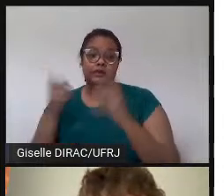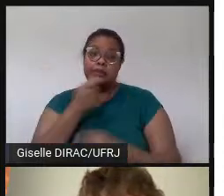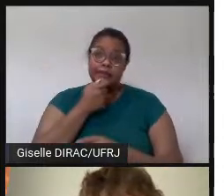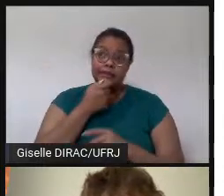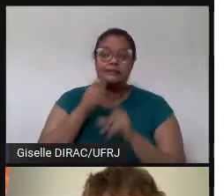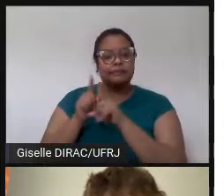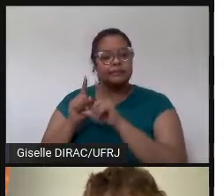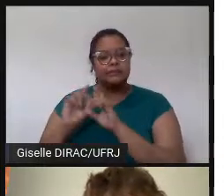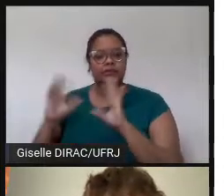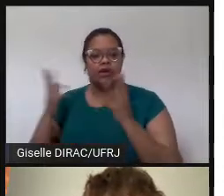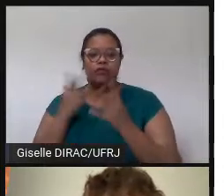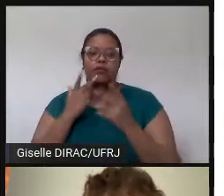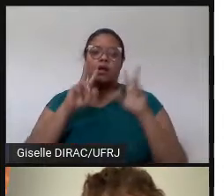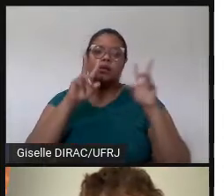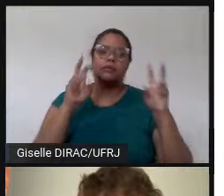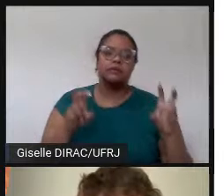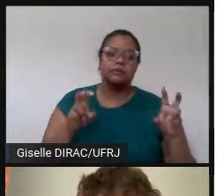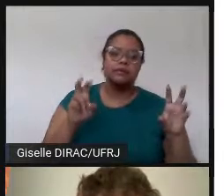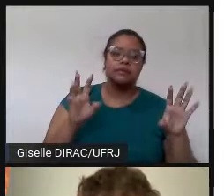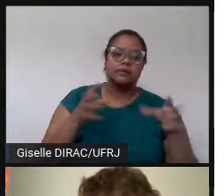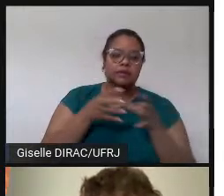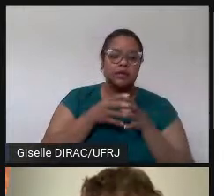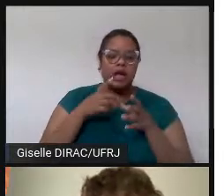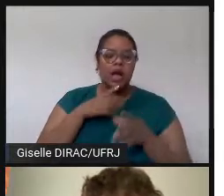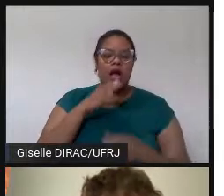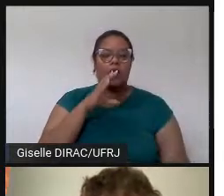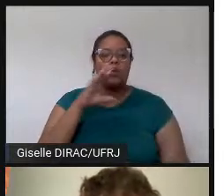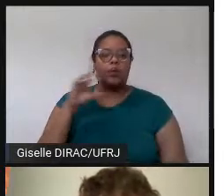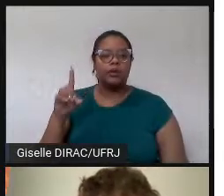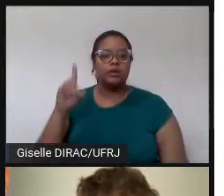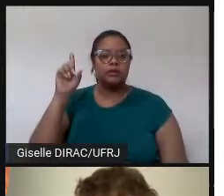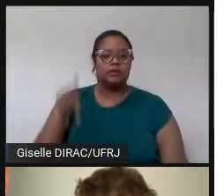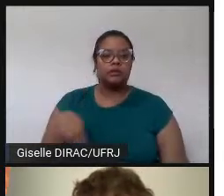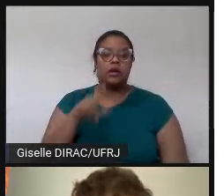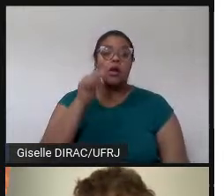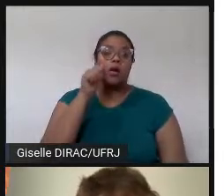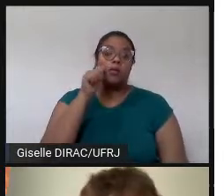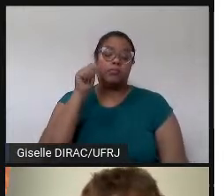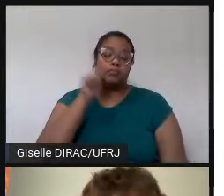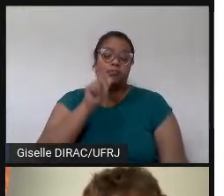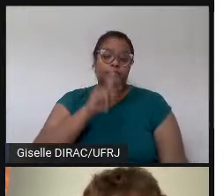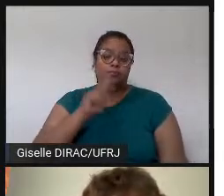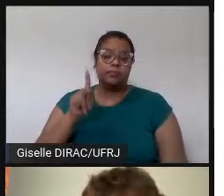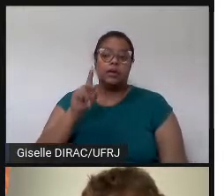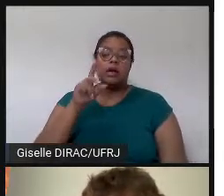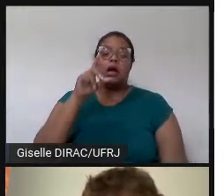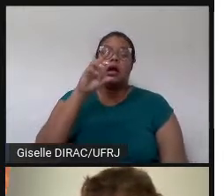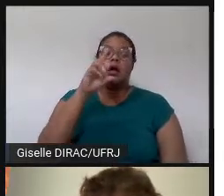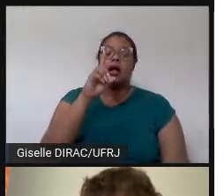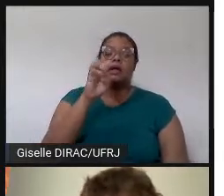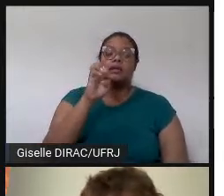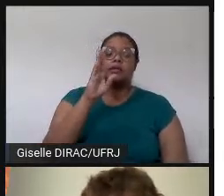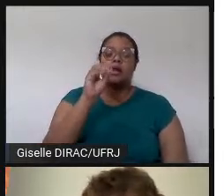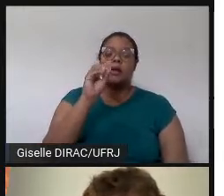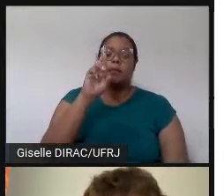vou falar um pouco sobre ela. A coordenadora do grupo agora é a Débora Almeida. Eu sou vice-coordenador.